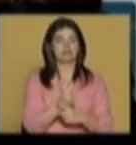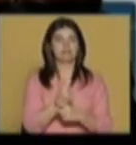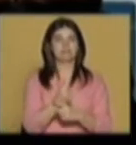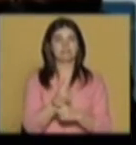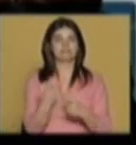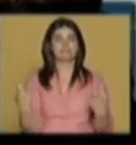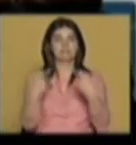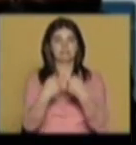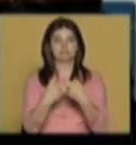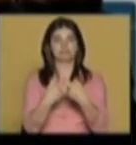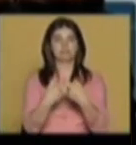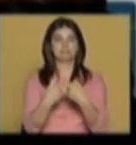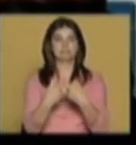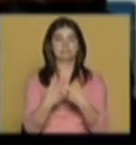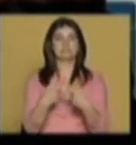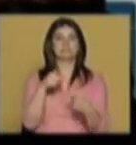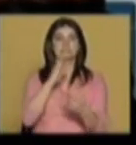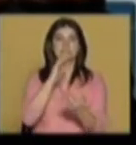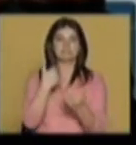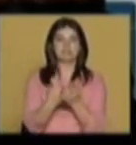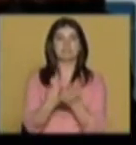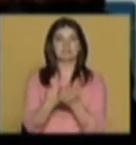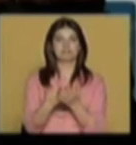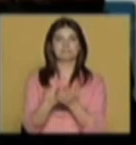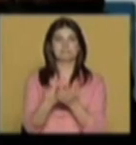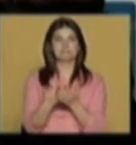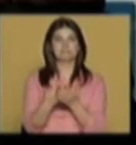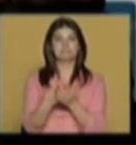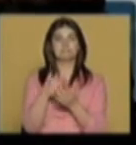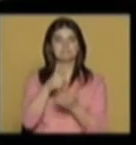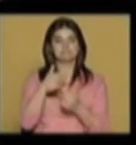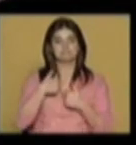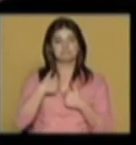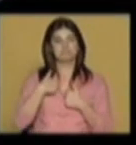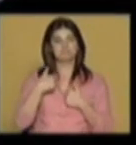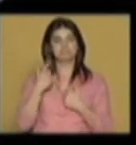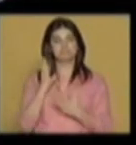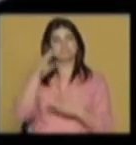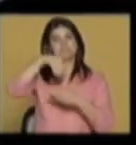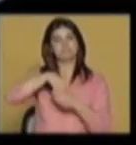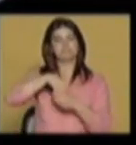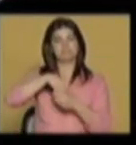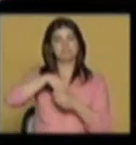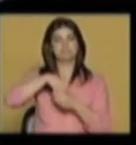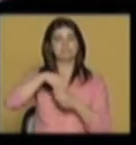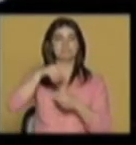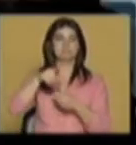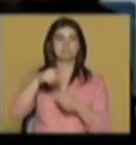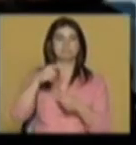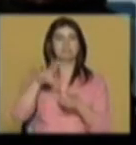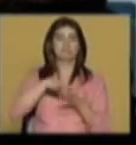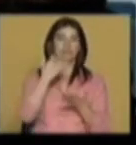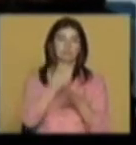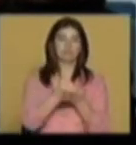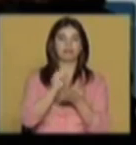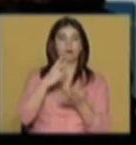e que introduzem verdadeiramente o receptor na obra e o chamam a completar ou mesmo